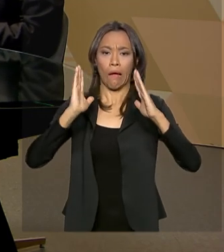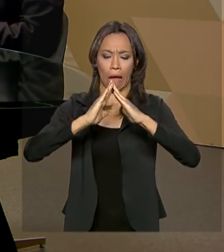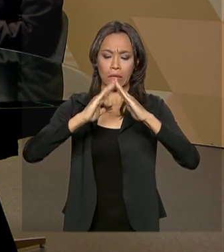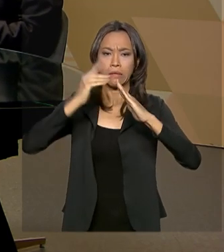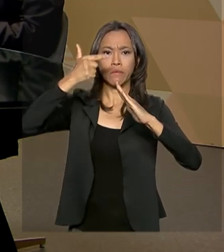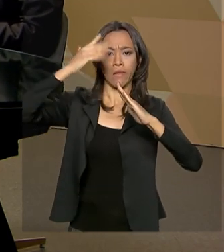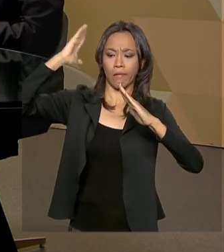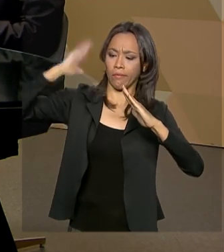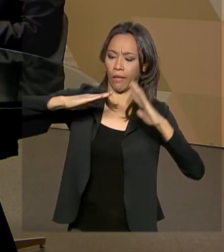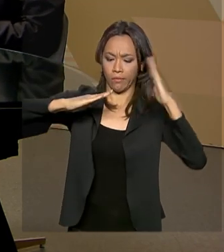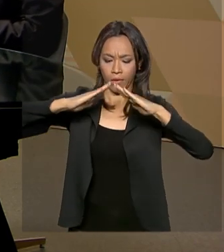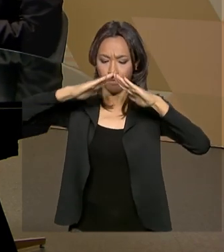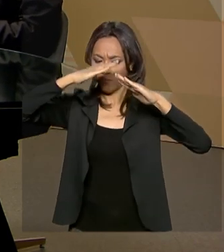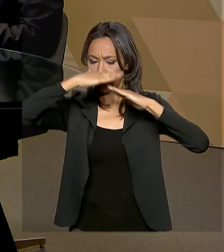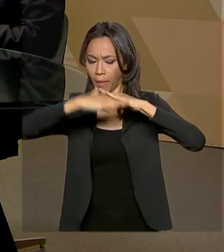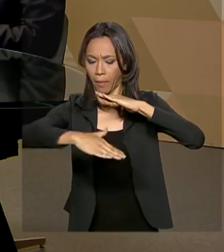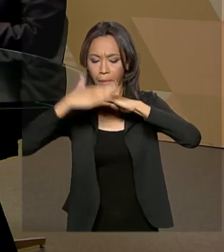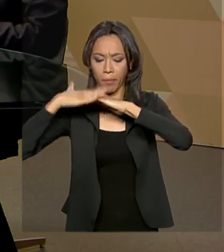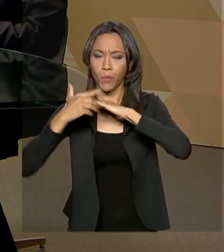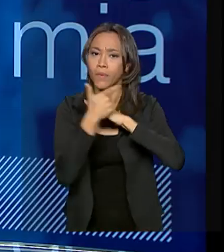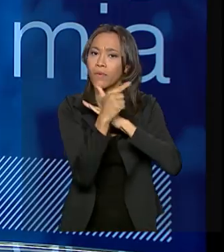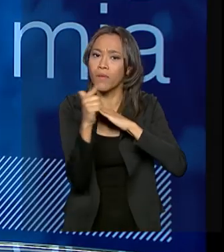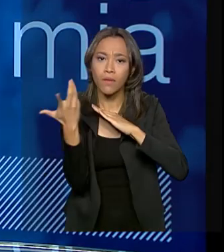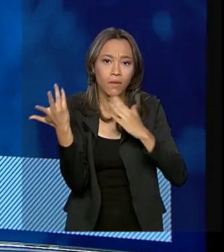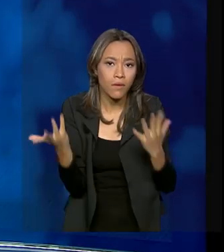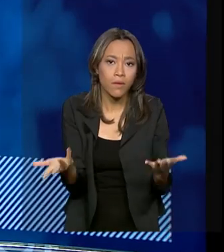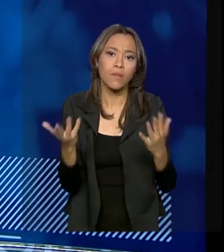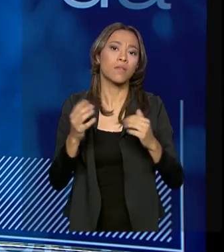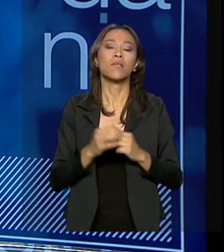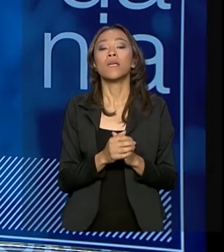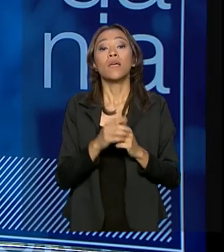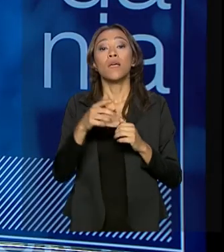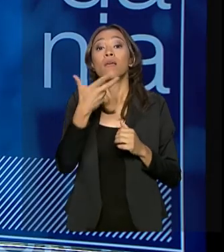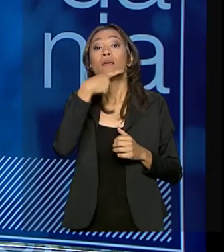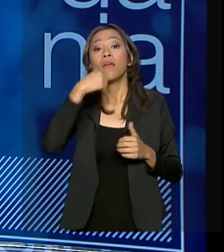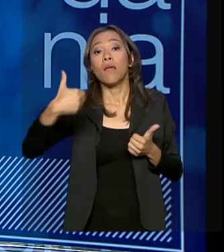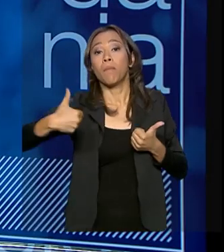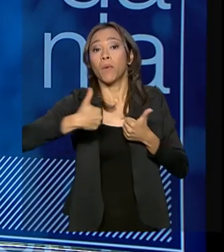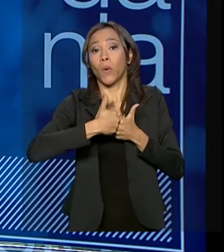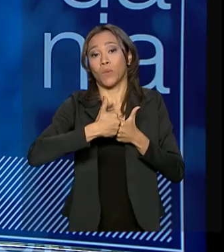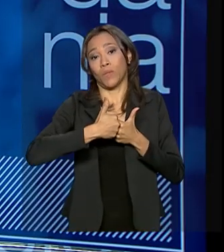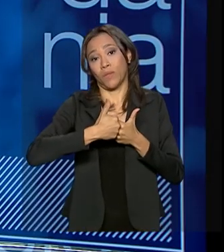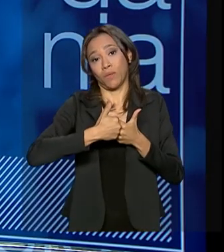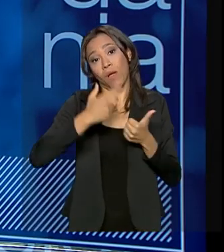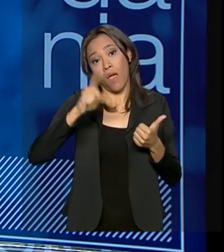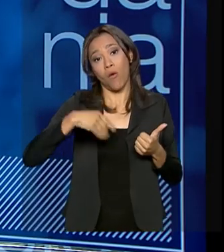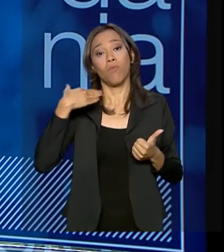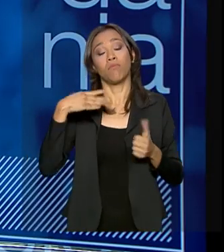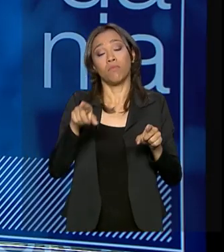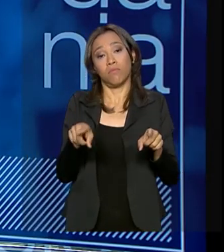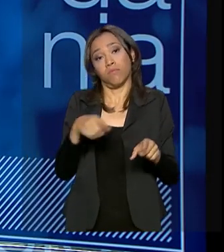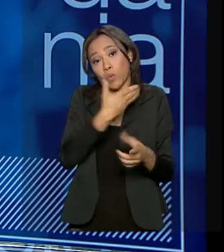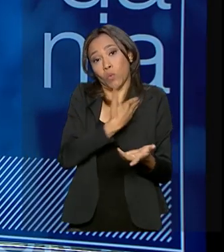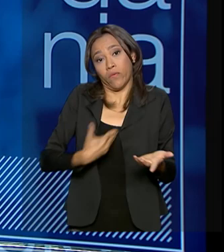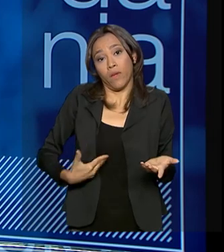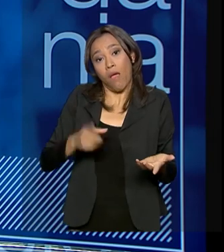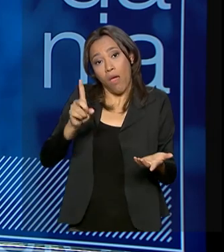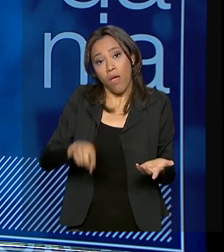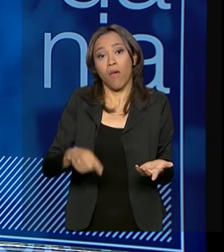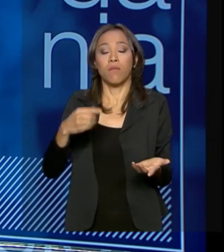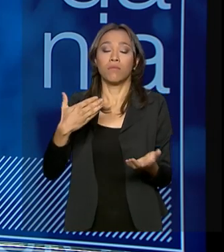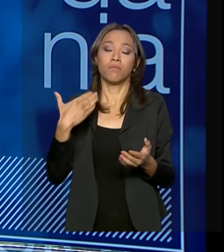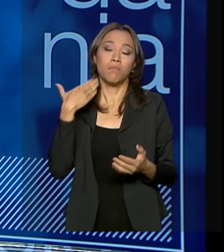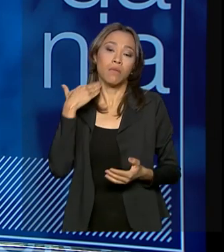onde a realidade, única aproximação do Estado acaba sendo a Caixa via os programas sociais do